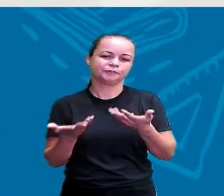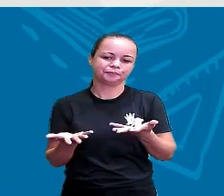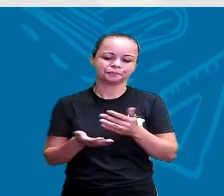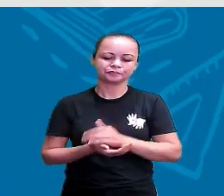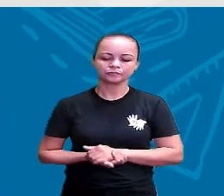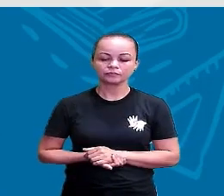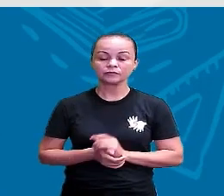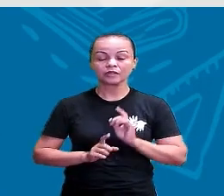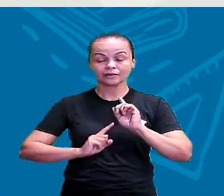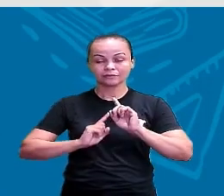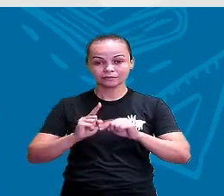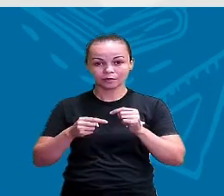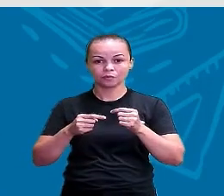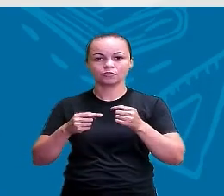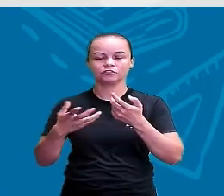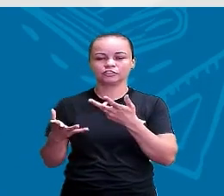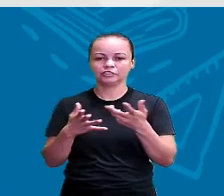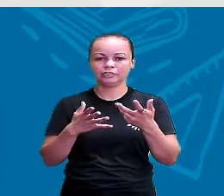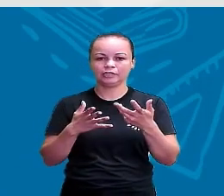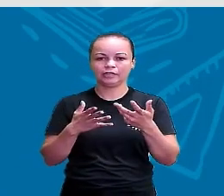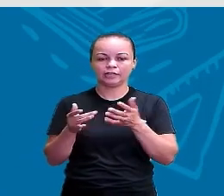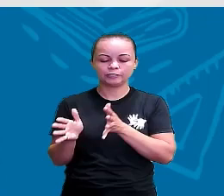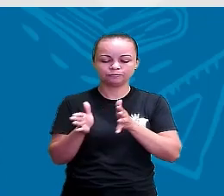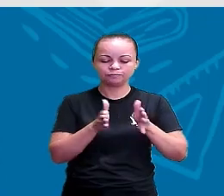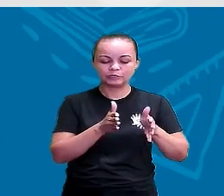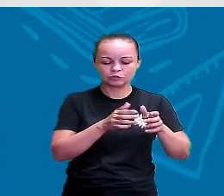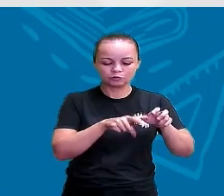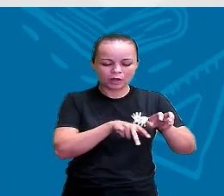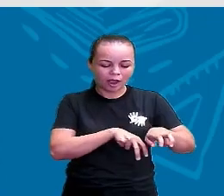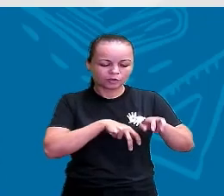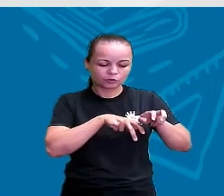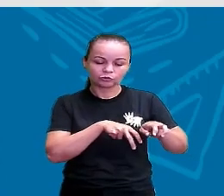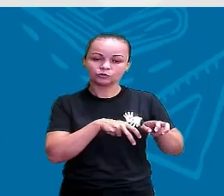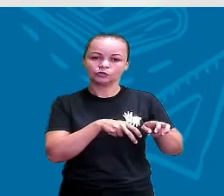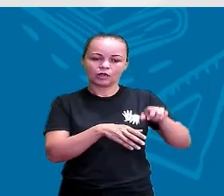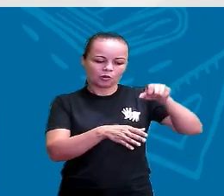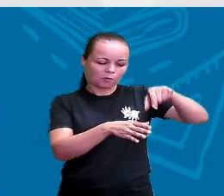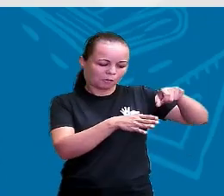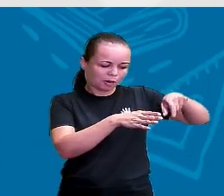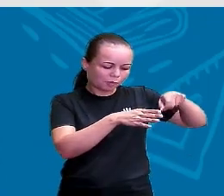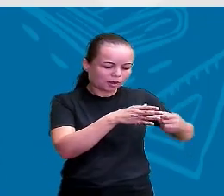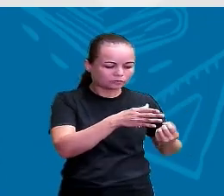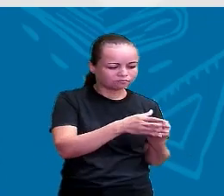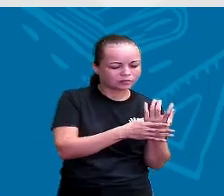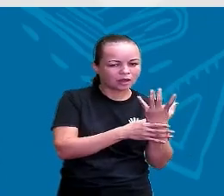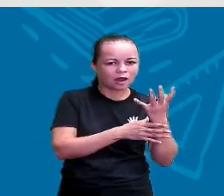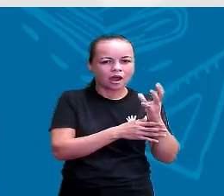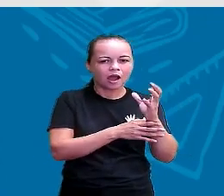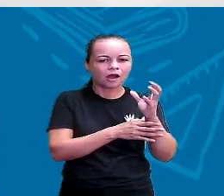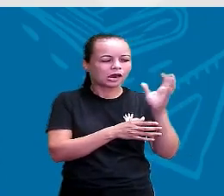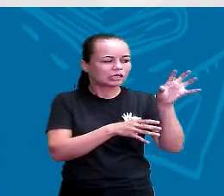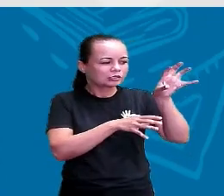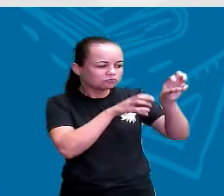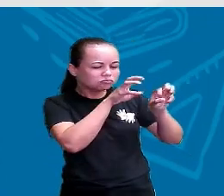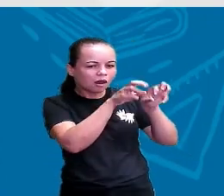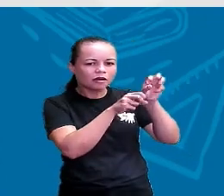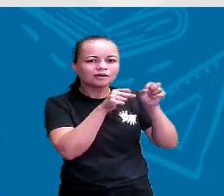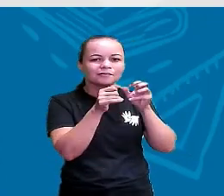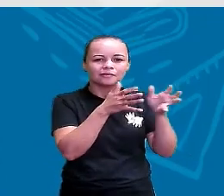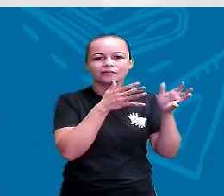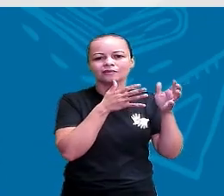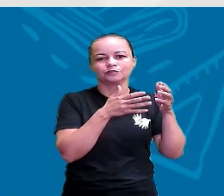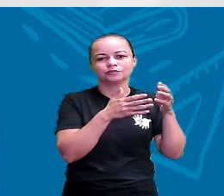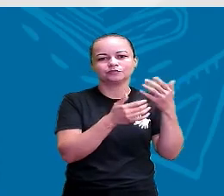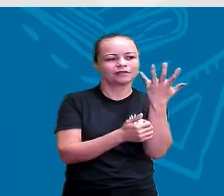agricultura, que eles descobriram a agricultura, que eles começaram a plantar e a colher e tirar o alimento da natureza, eles começaram a ver que eles não